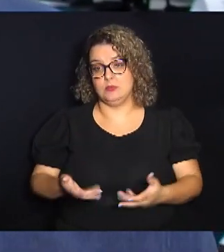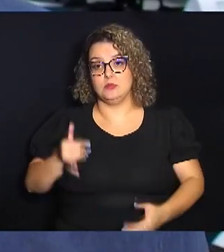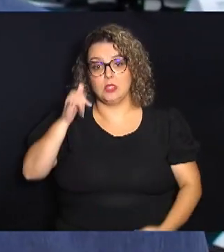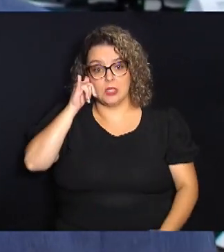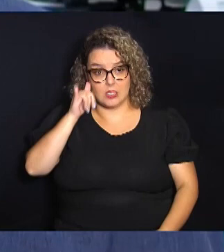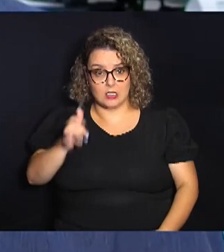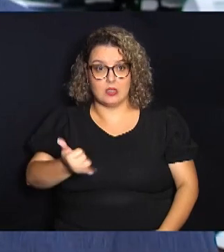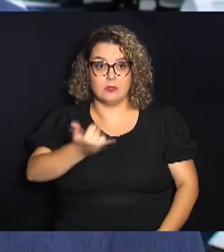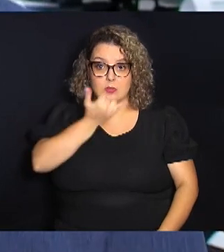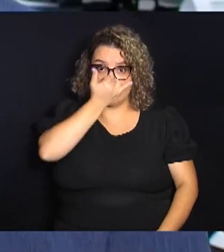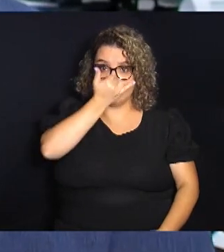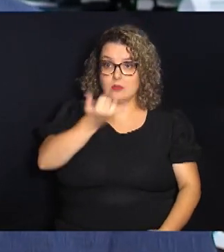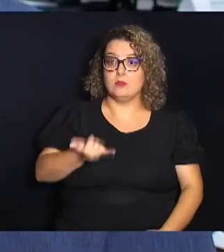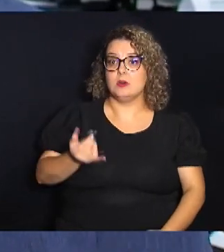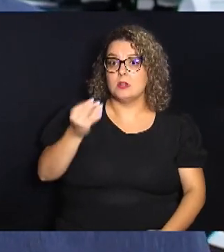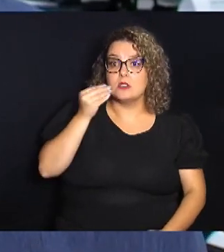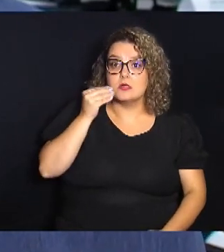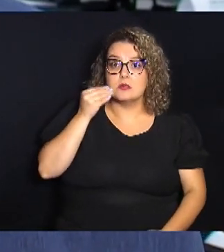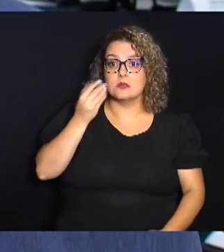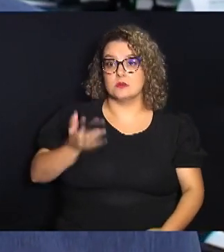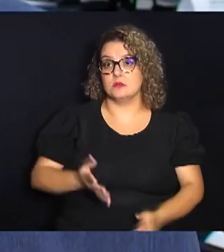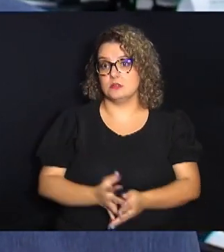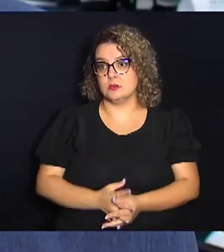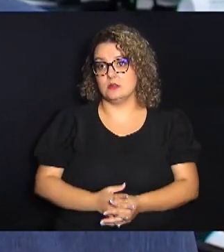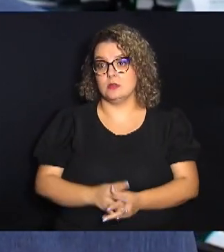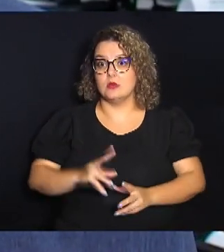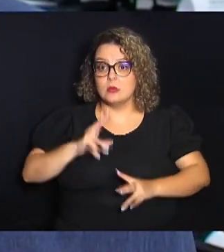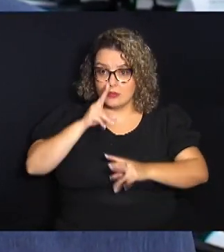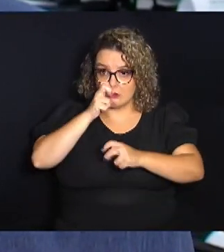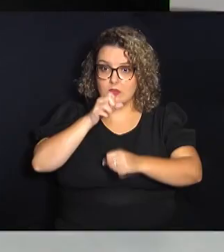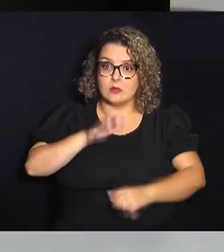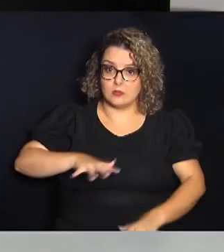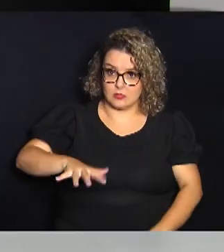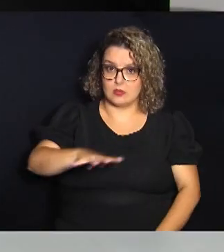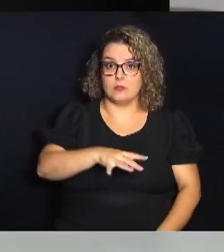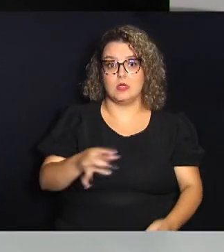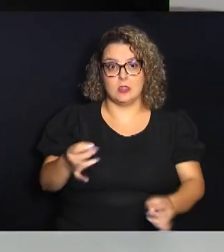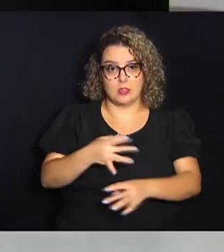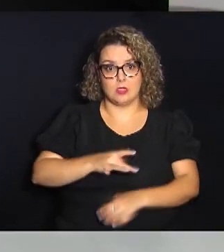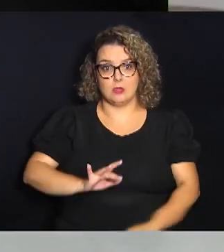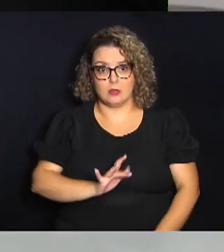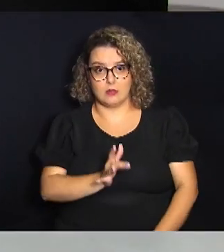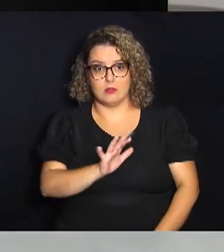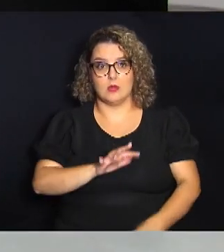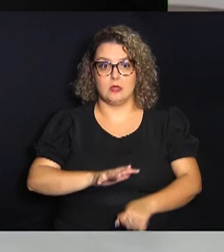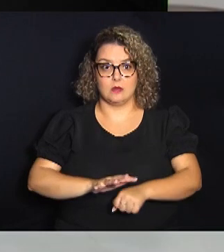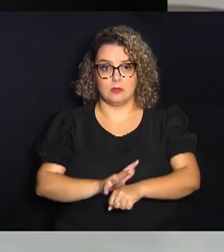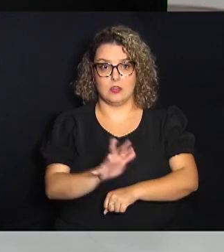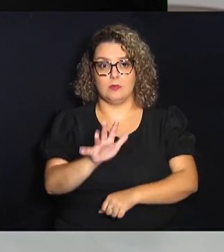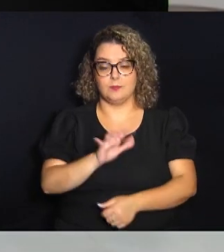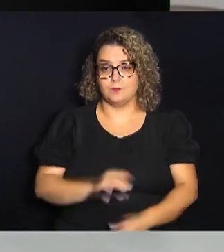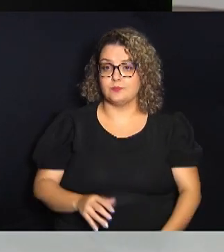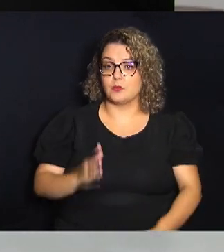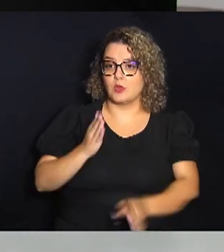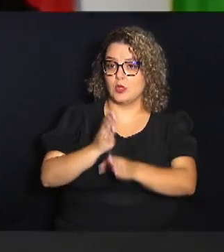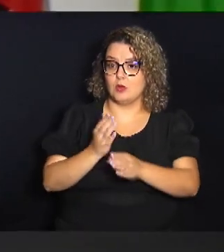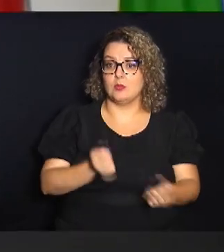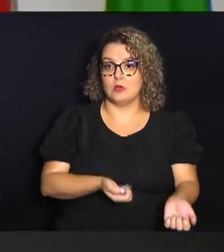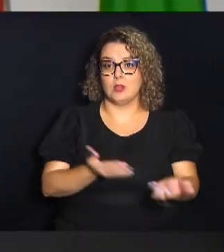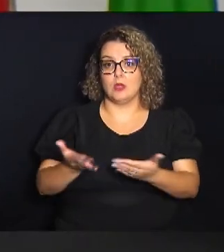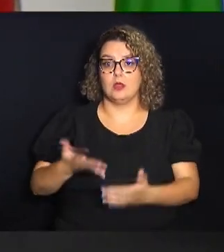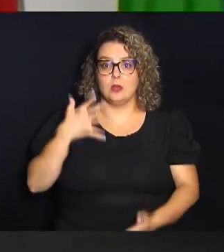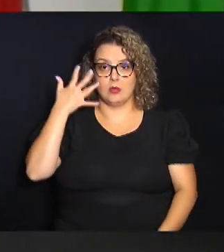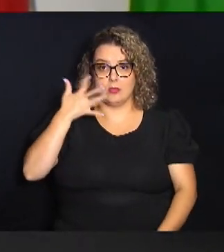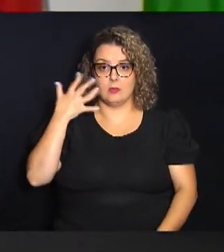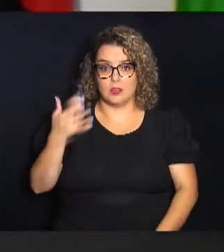e tentar fortalecer a nossa região no combate à dengue. Durante o encontro, foi apresentada uma palestra